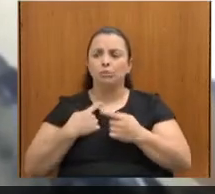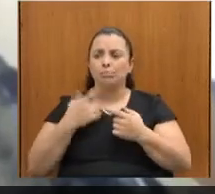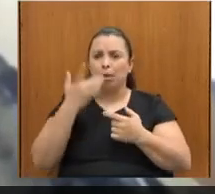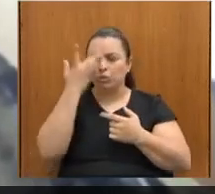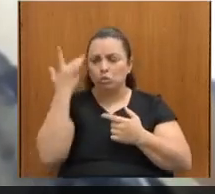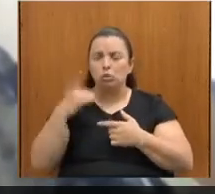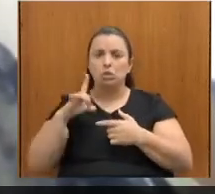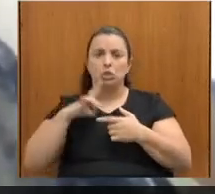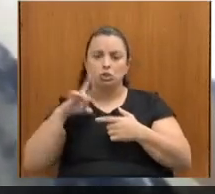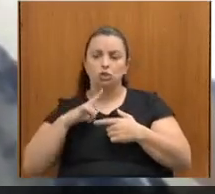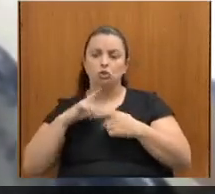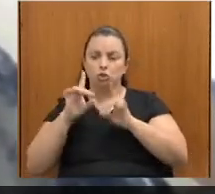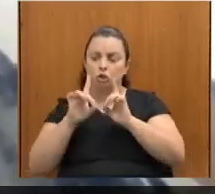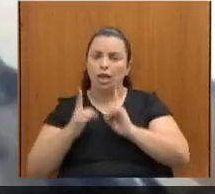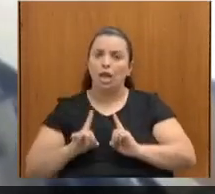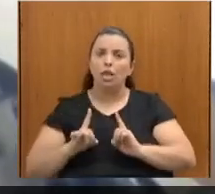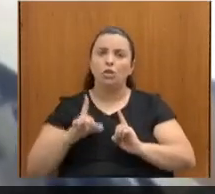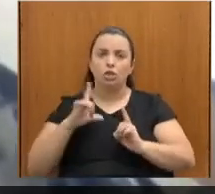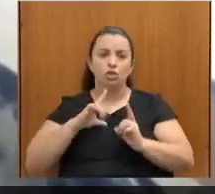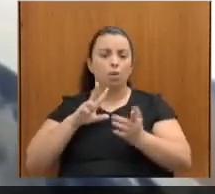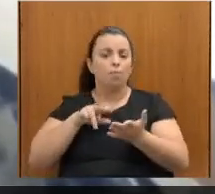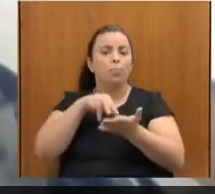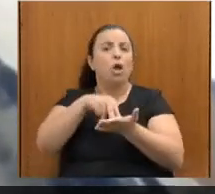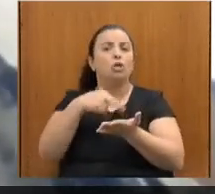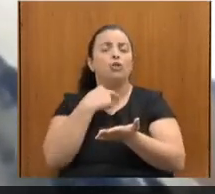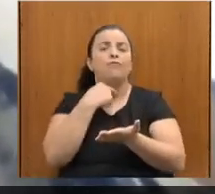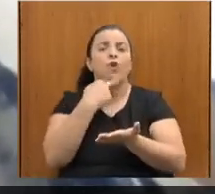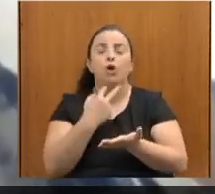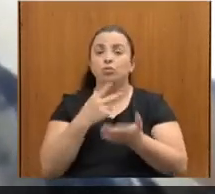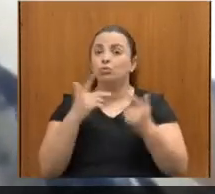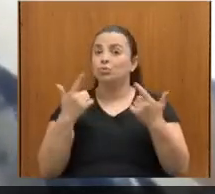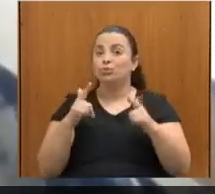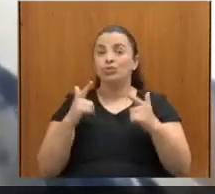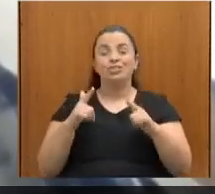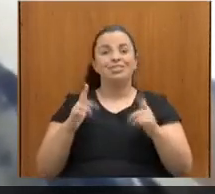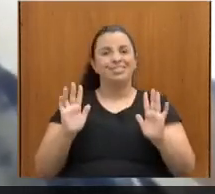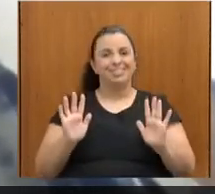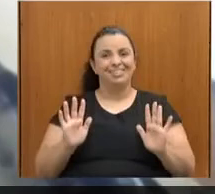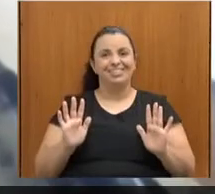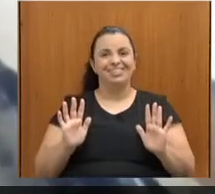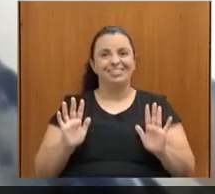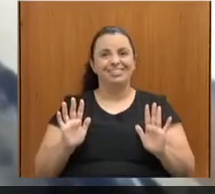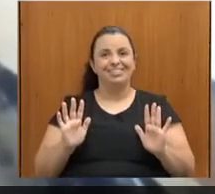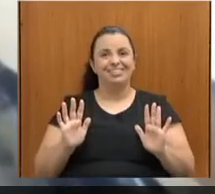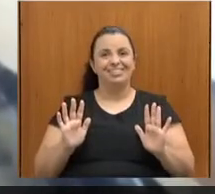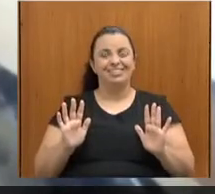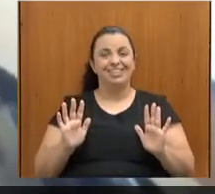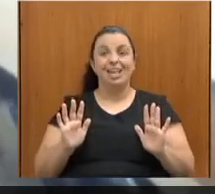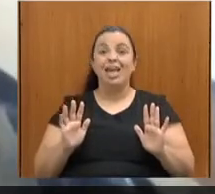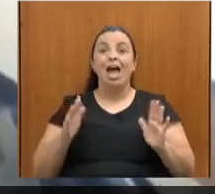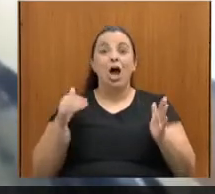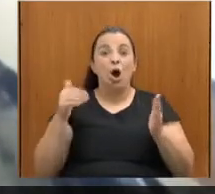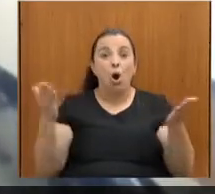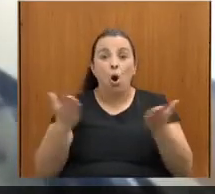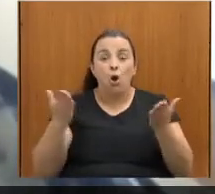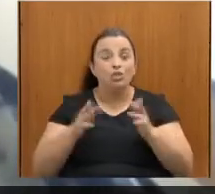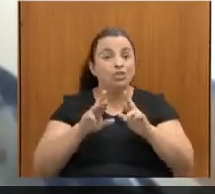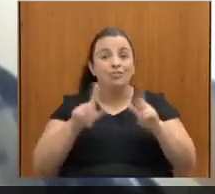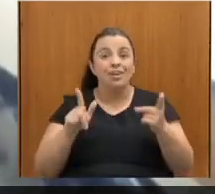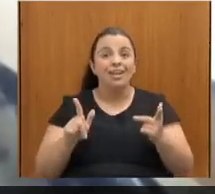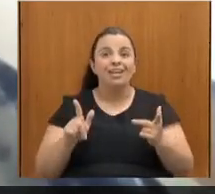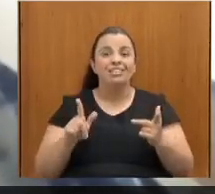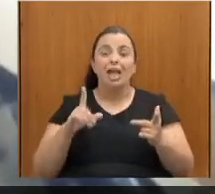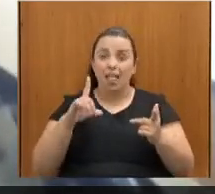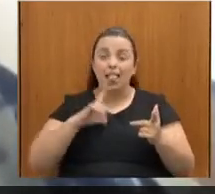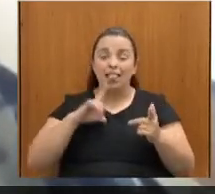poder de voz, né, e chegamos a um ponto do nada sobre nós sem nós, né, sem a nossa participação,